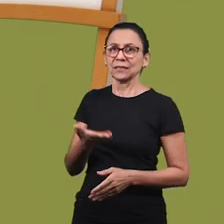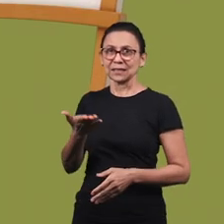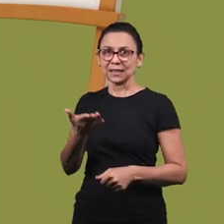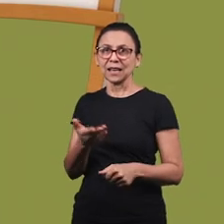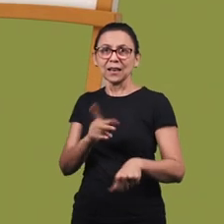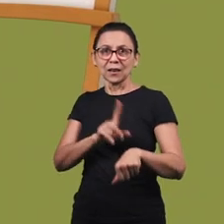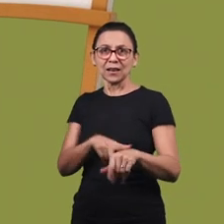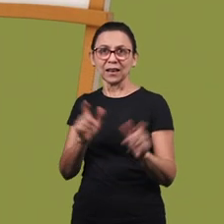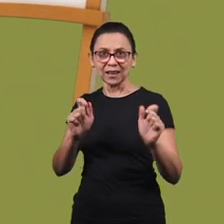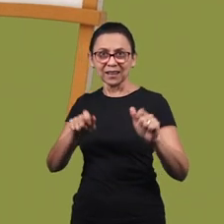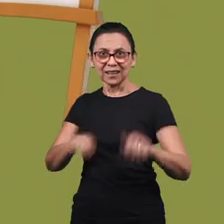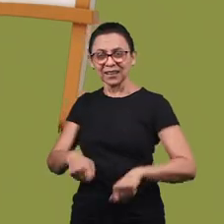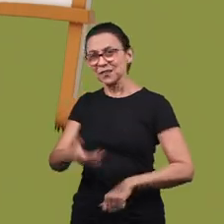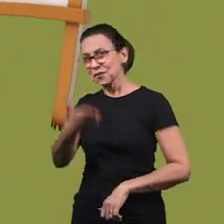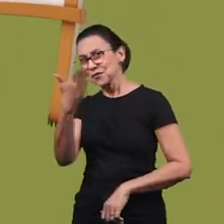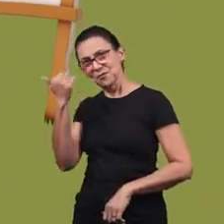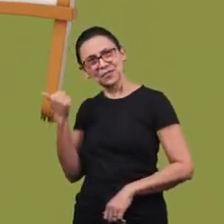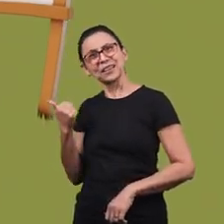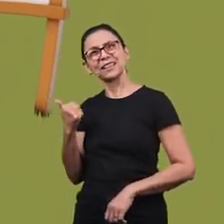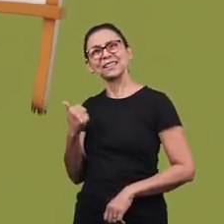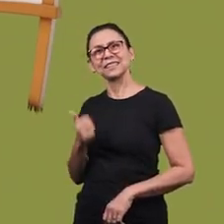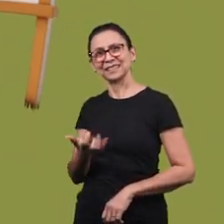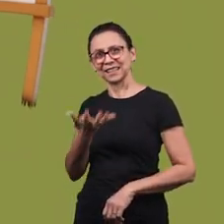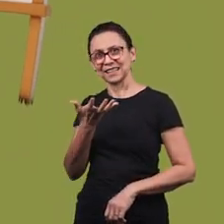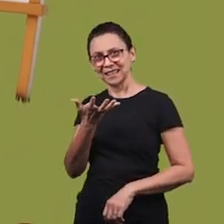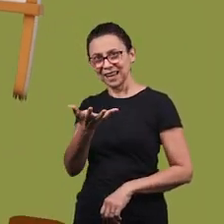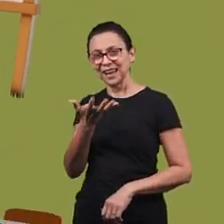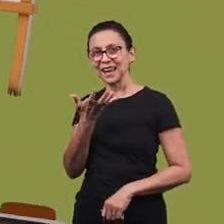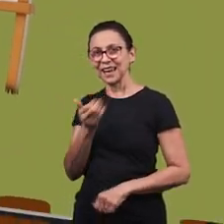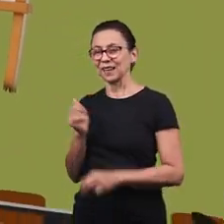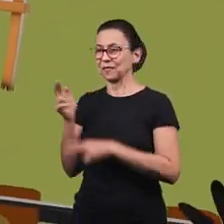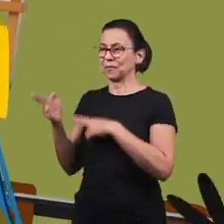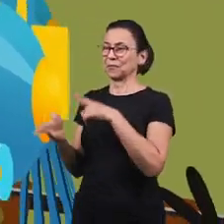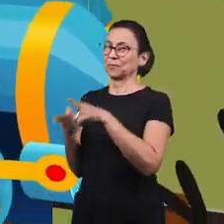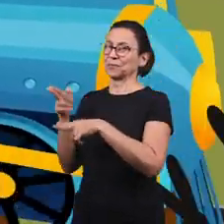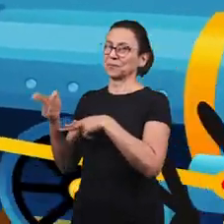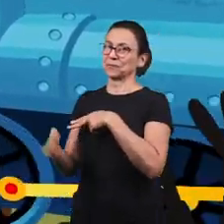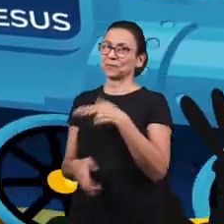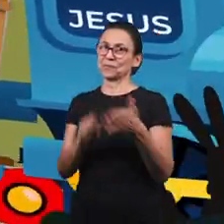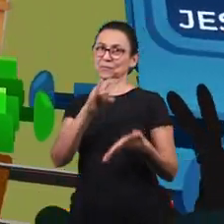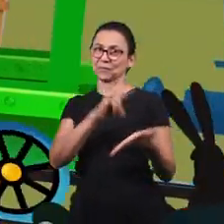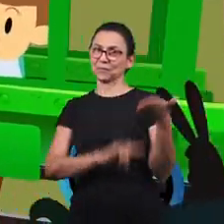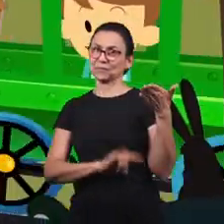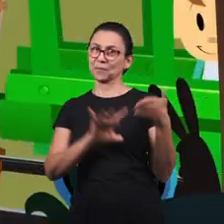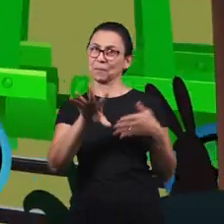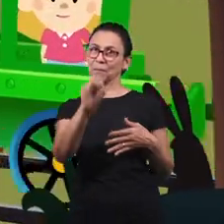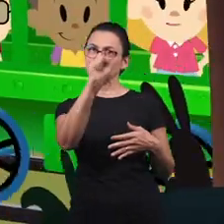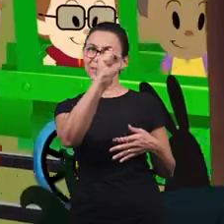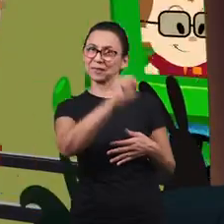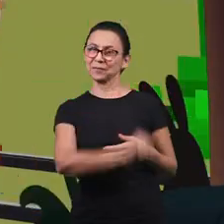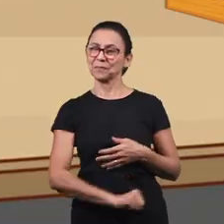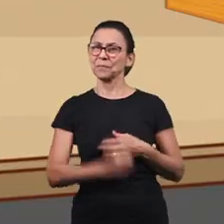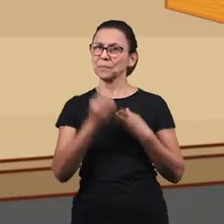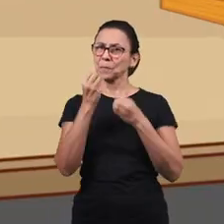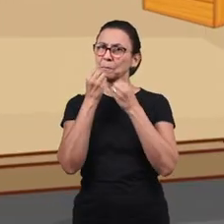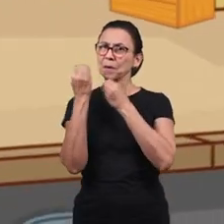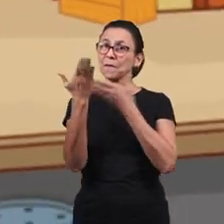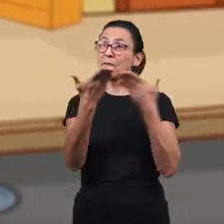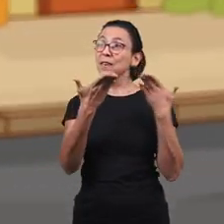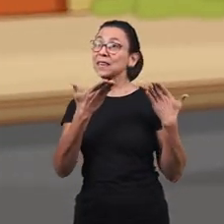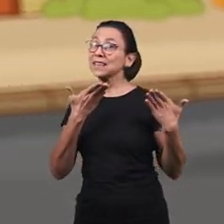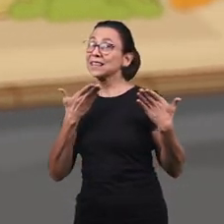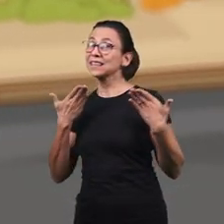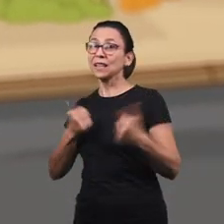tem Aqueles que quiserem ter passagem nesse trem Bem-vindos